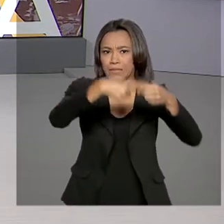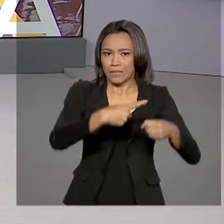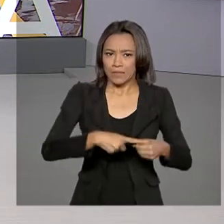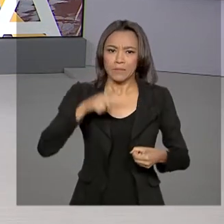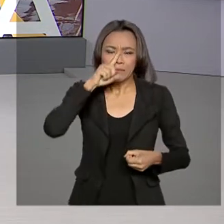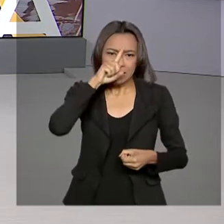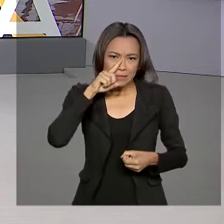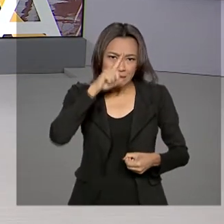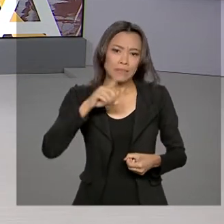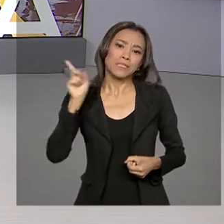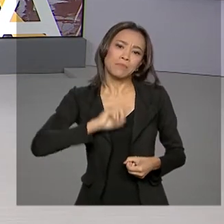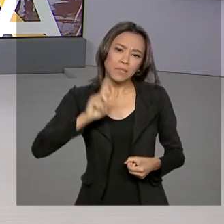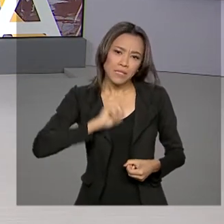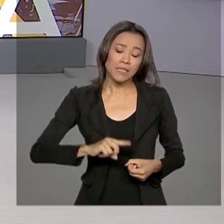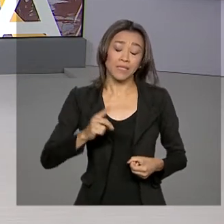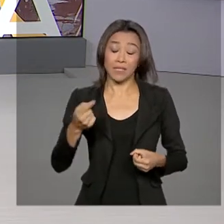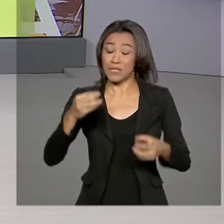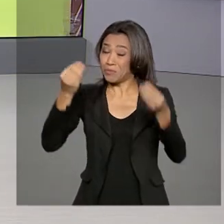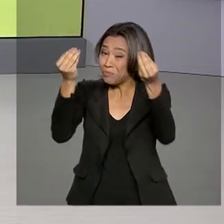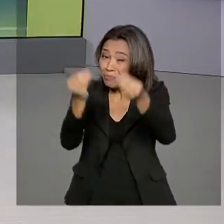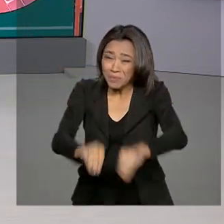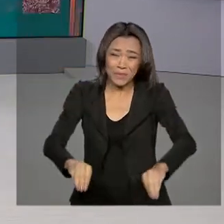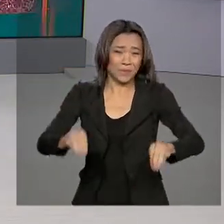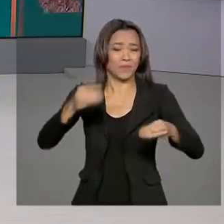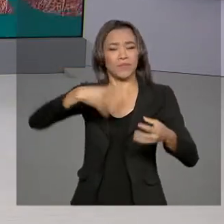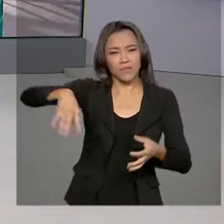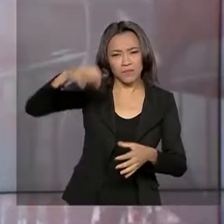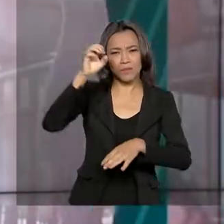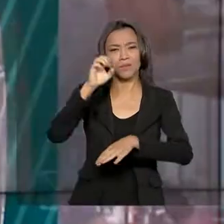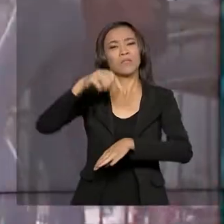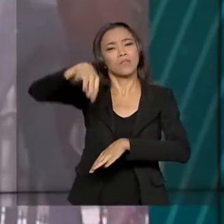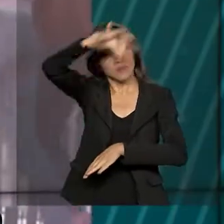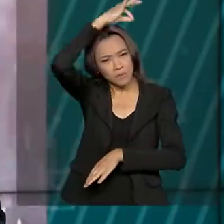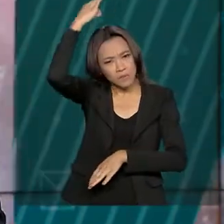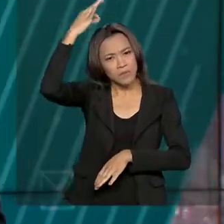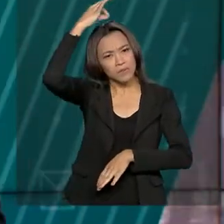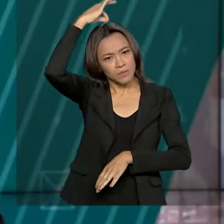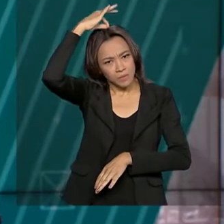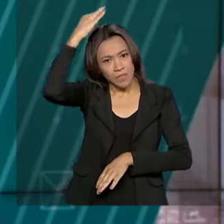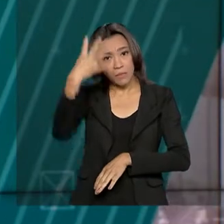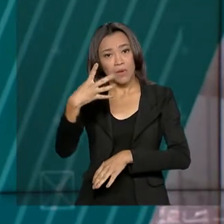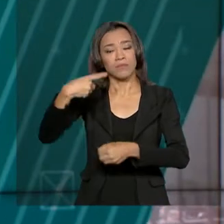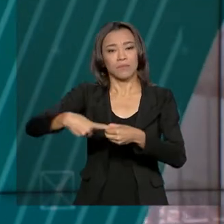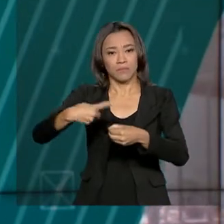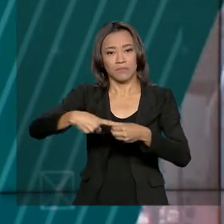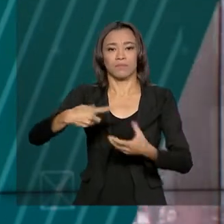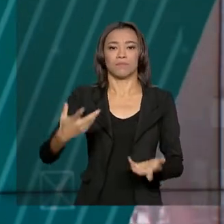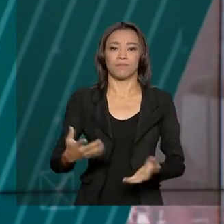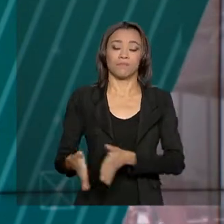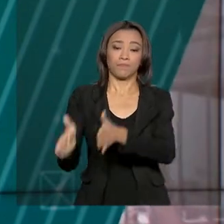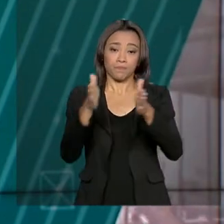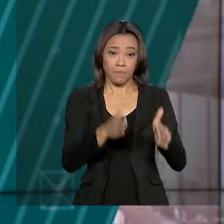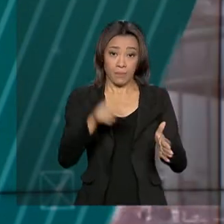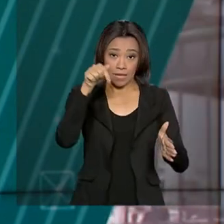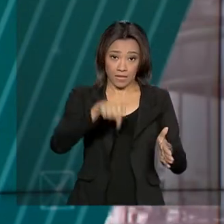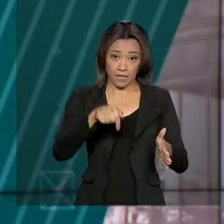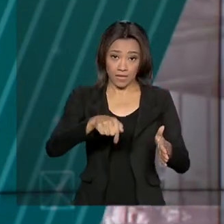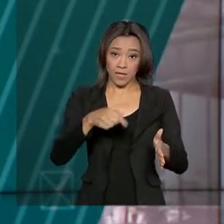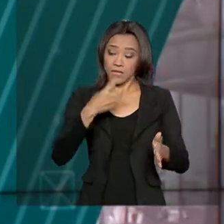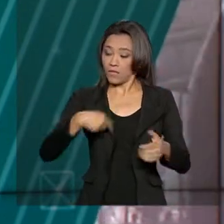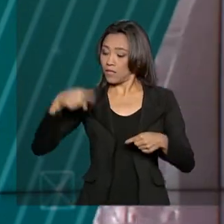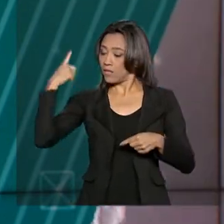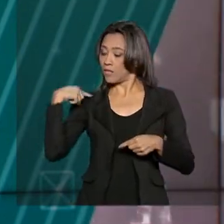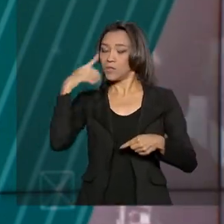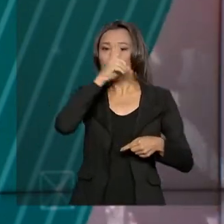Gerais e de calamidade em quatro cidades do Espírito Santo. Neste domingo, o ministro do Desenvolvimento Regional, Gustavo